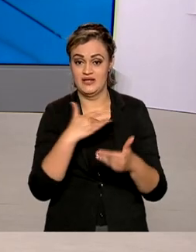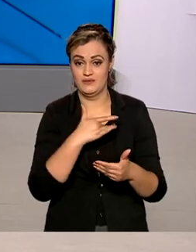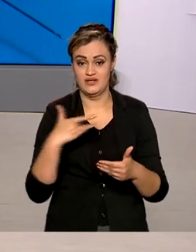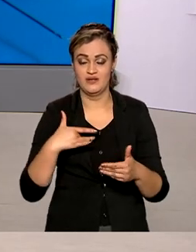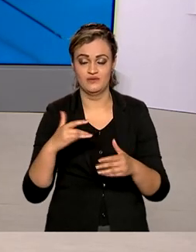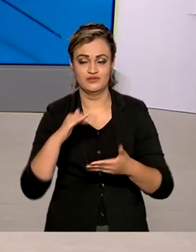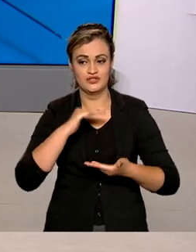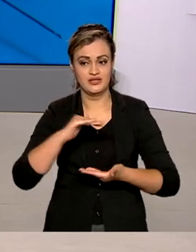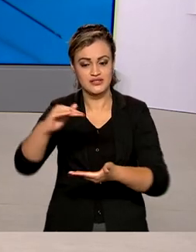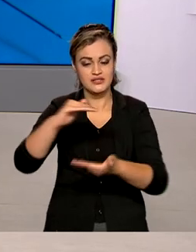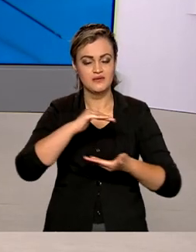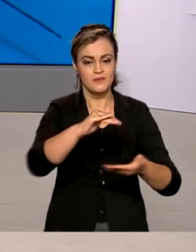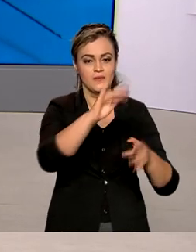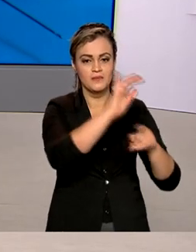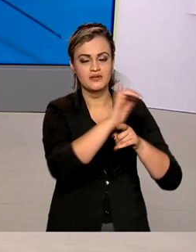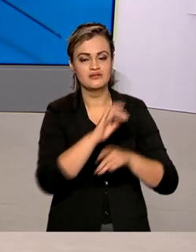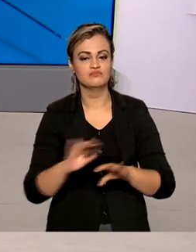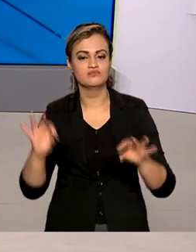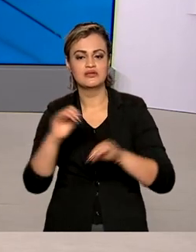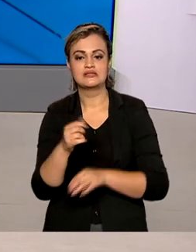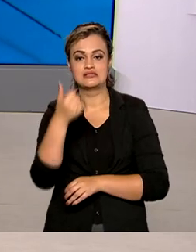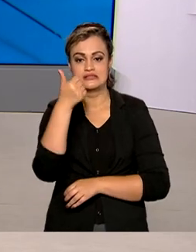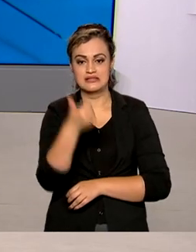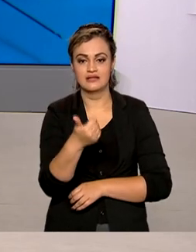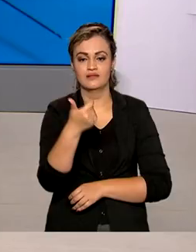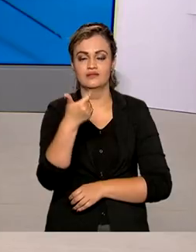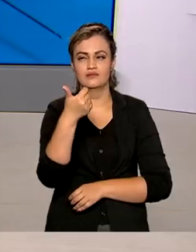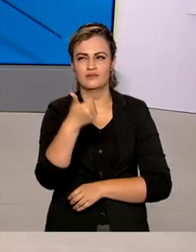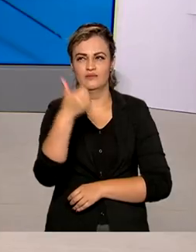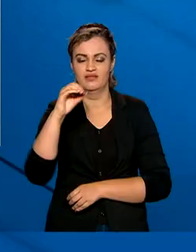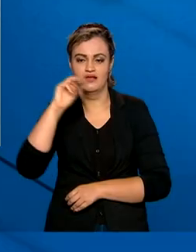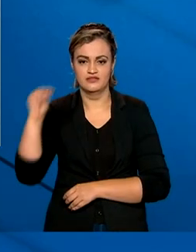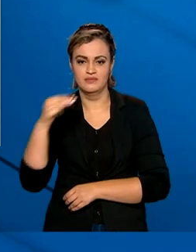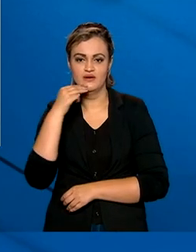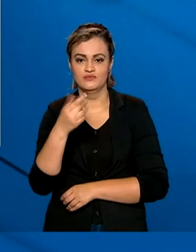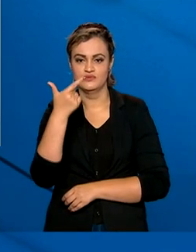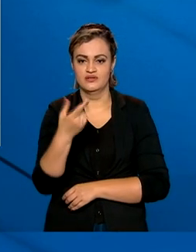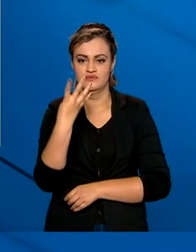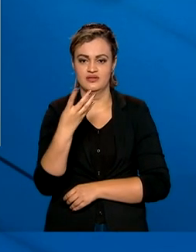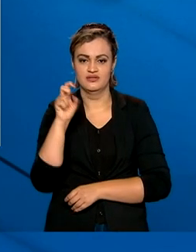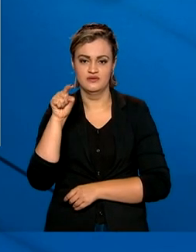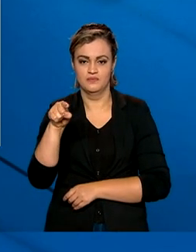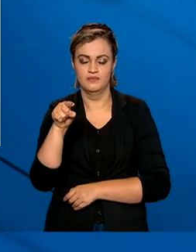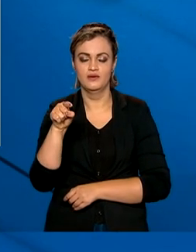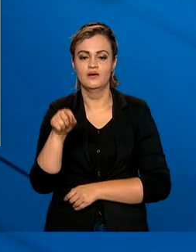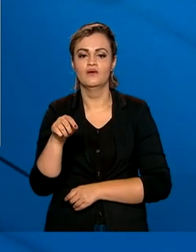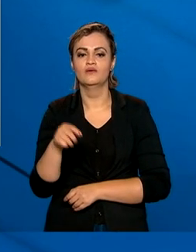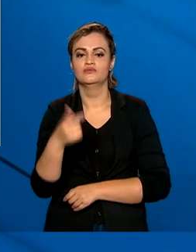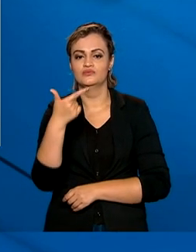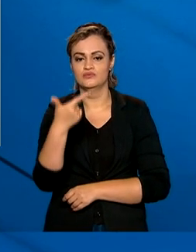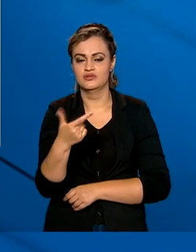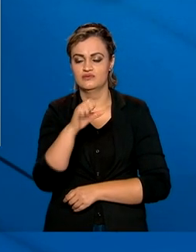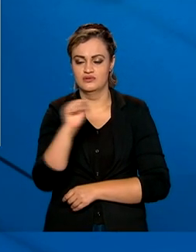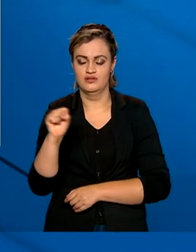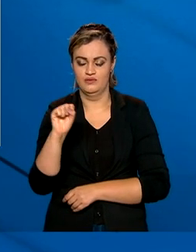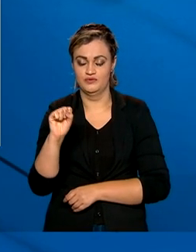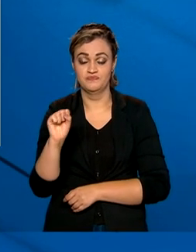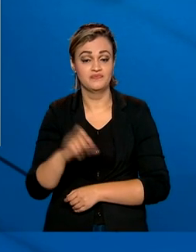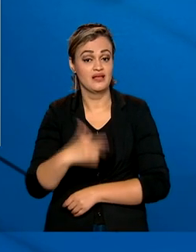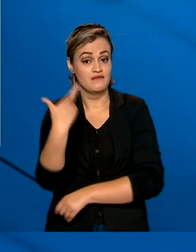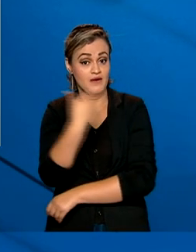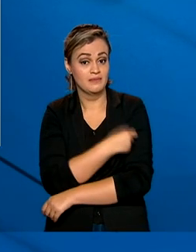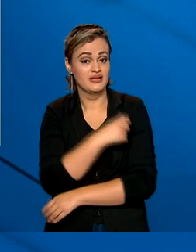Saúde já distribuiu para todo o Brasil 110 milhões 245 mil 288 doses. Foram